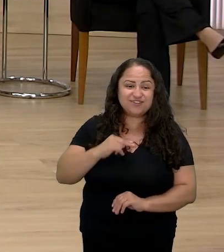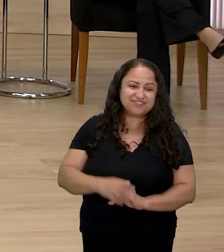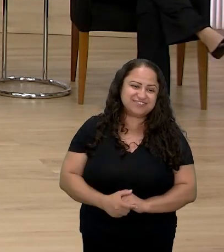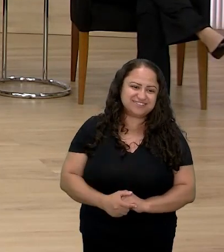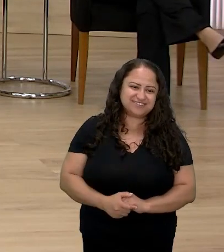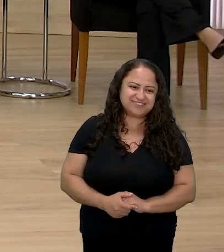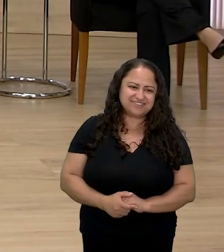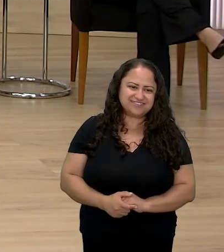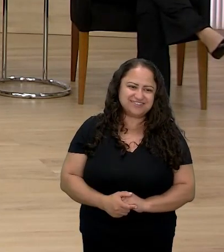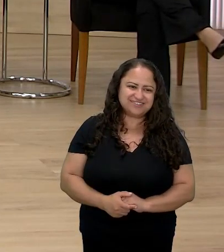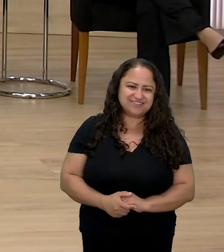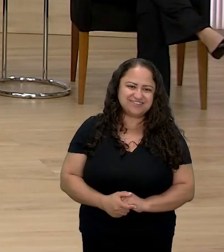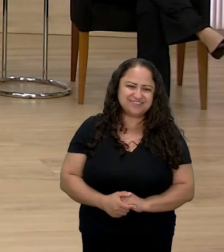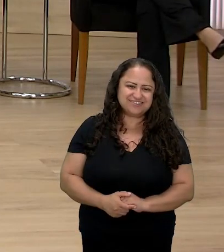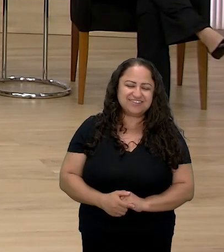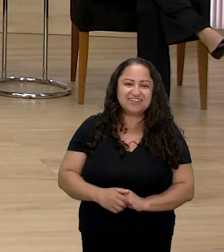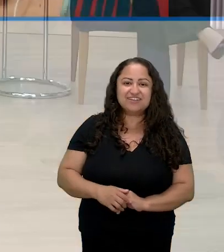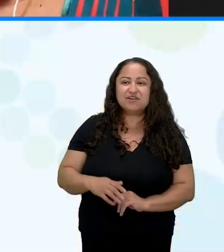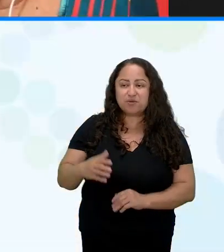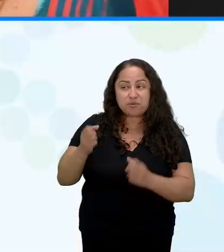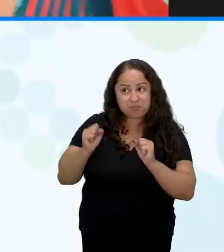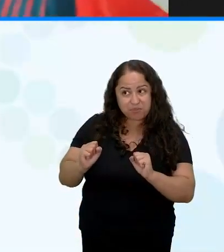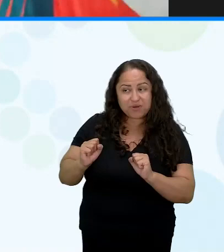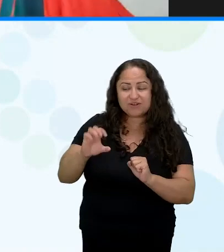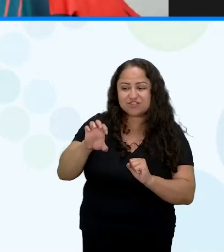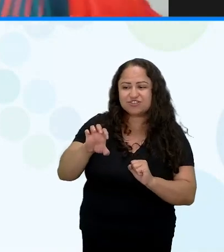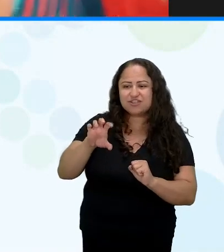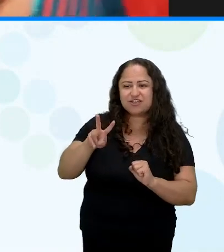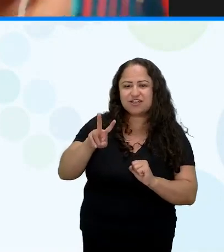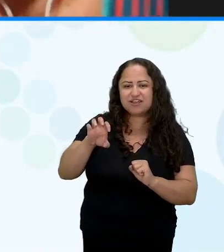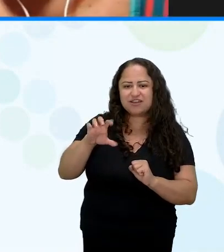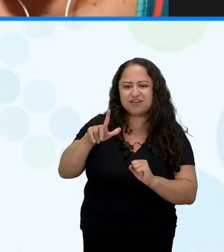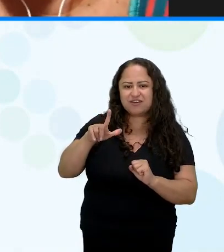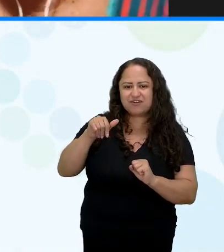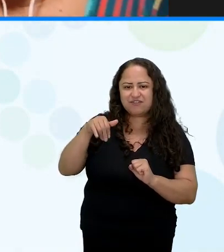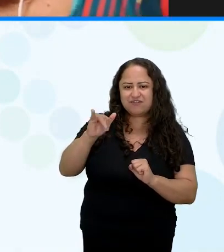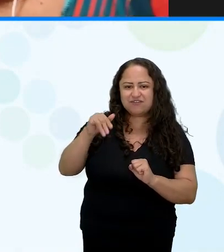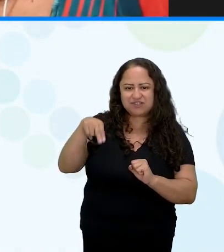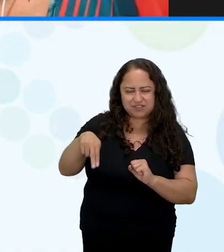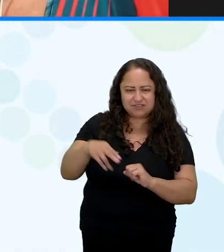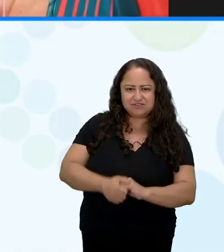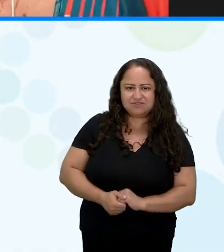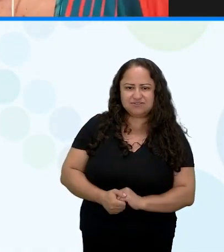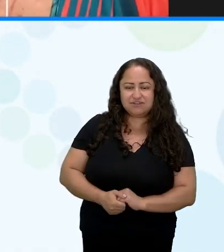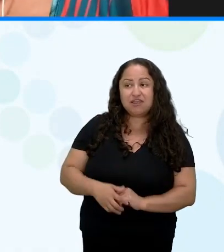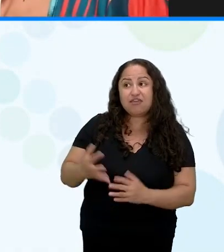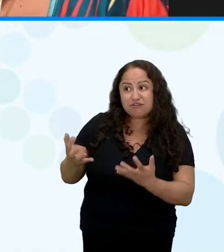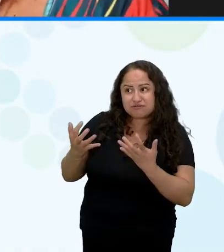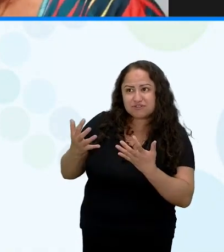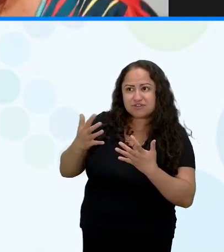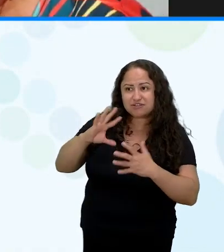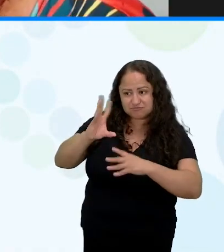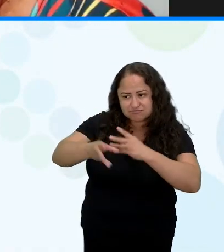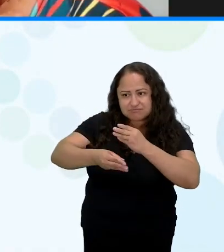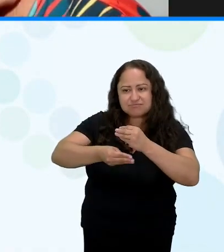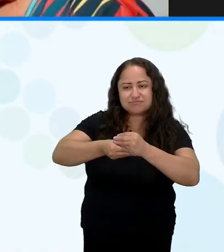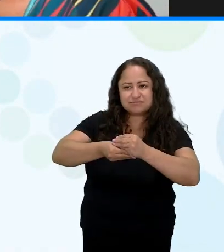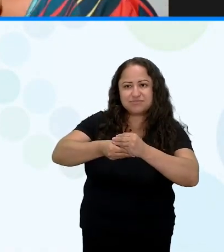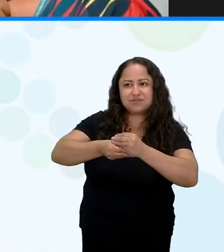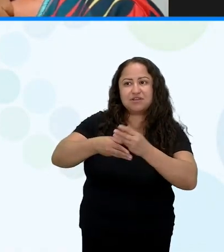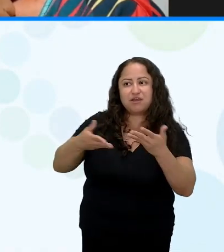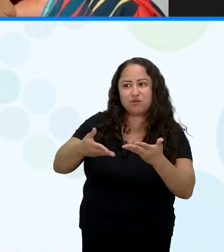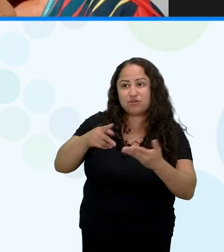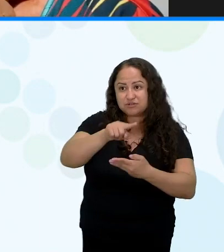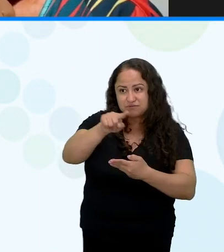pode falar Evelyn desculpa eu gostaria de pegando o gancho na fala de vocês